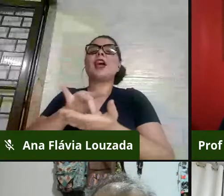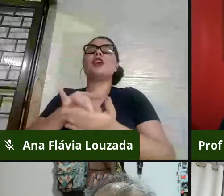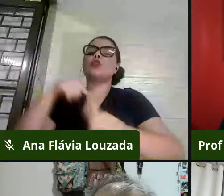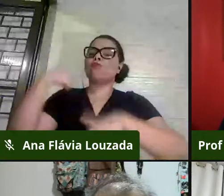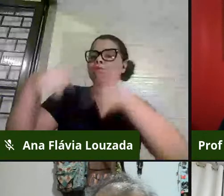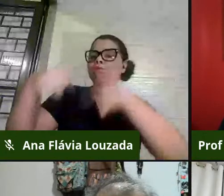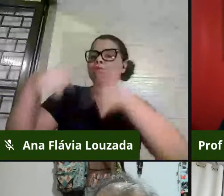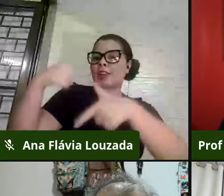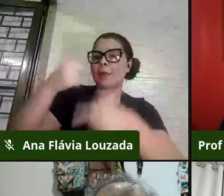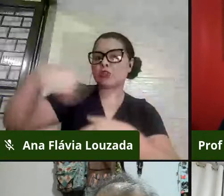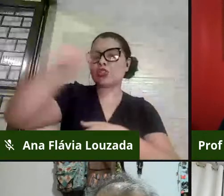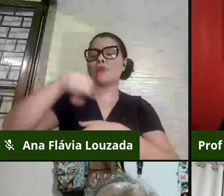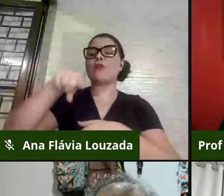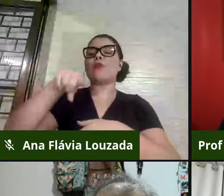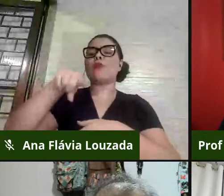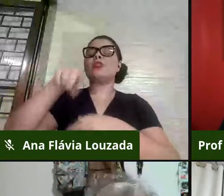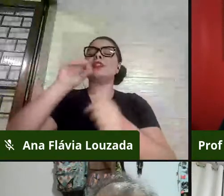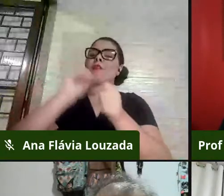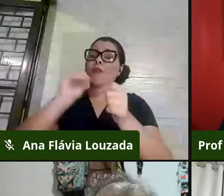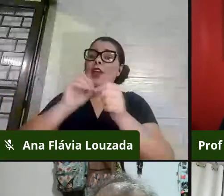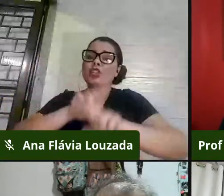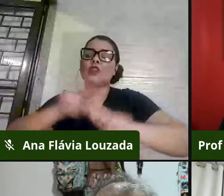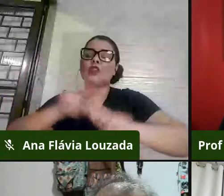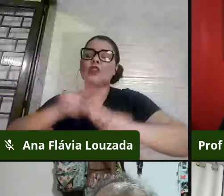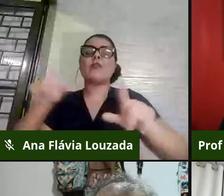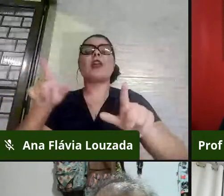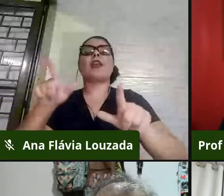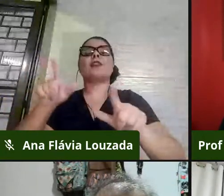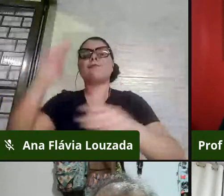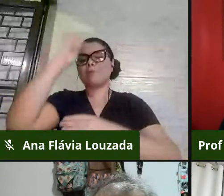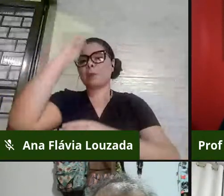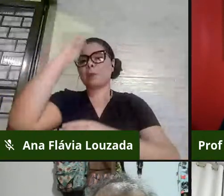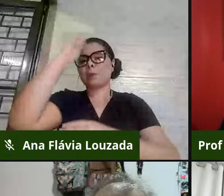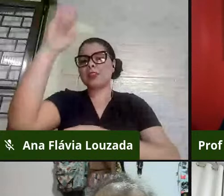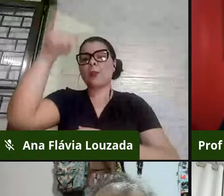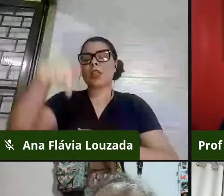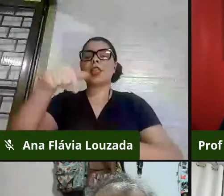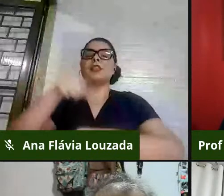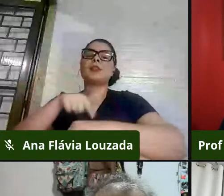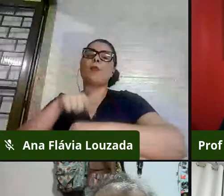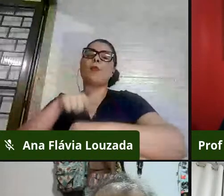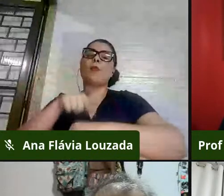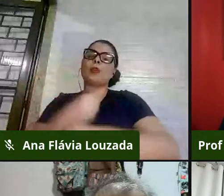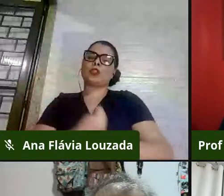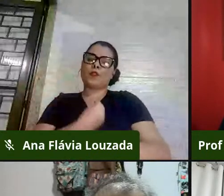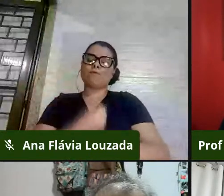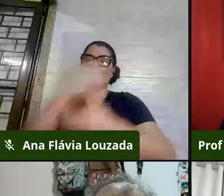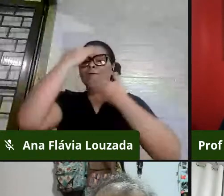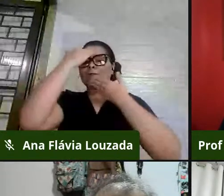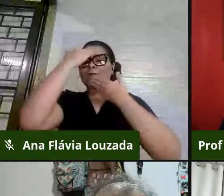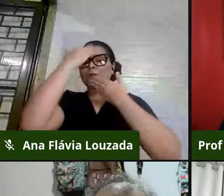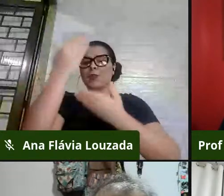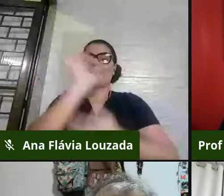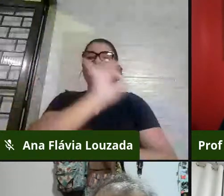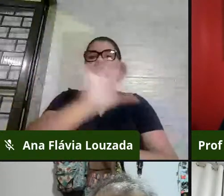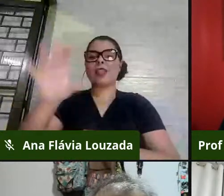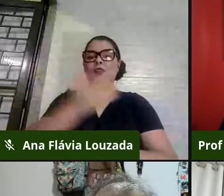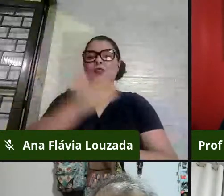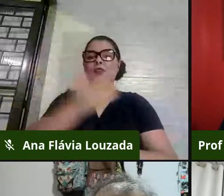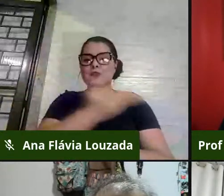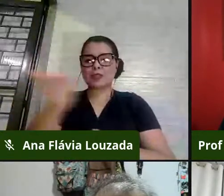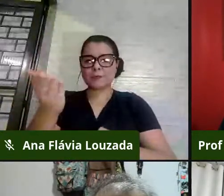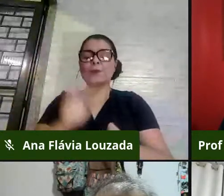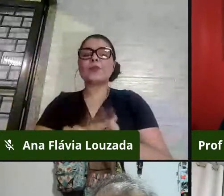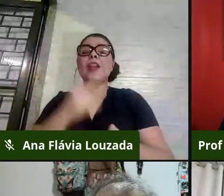diferença, ainda mais em dias e em momentos tão desafiadores como estamos vivendo. Nossa gratidão a cada um de vocês. E aí,